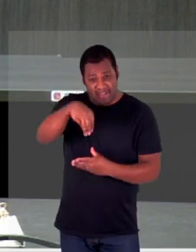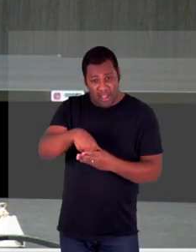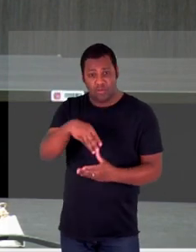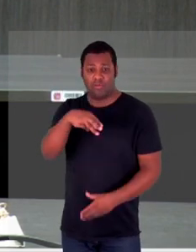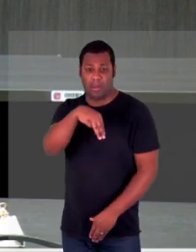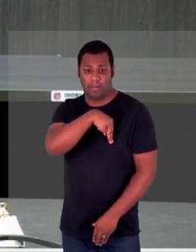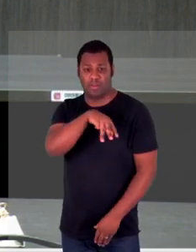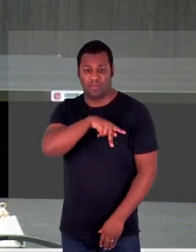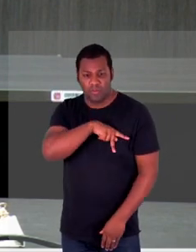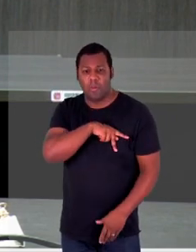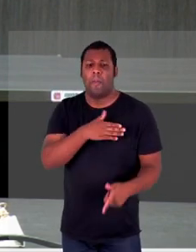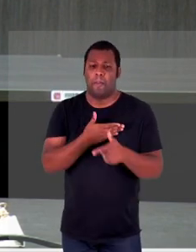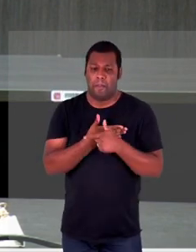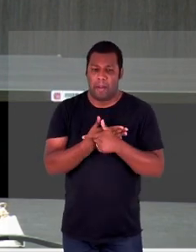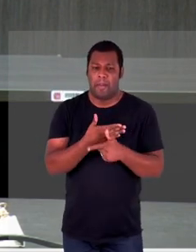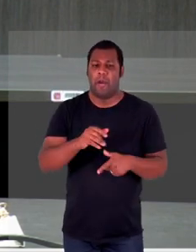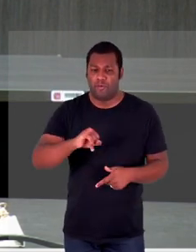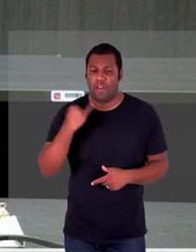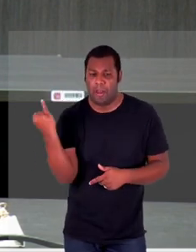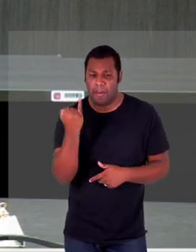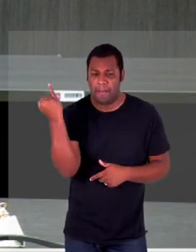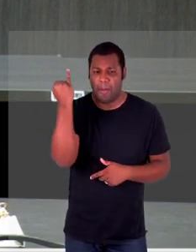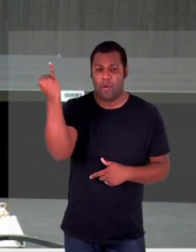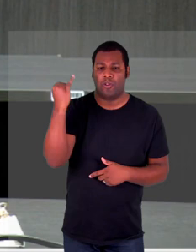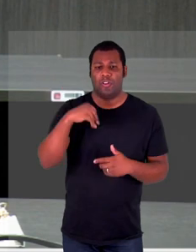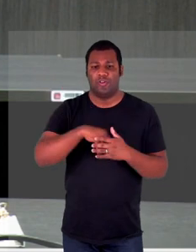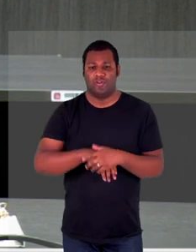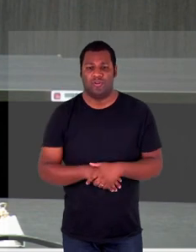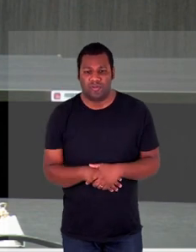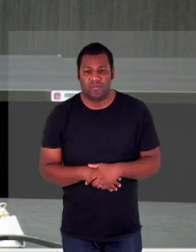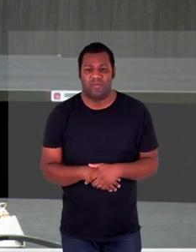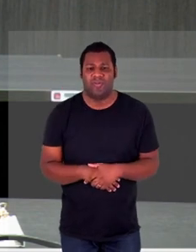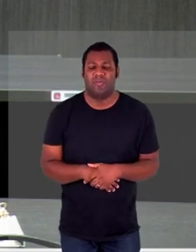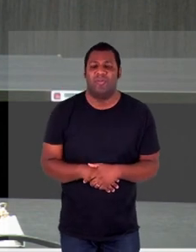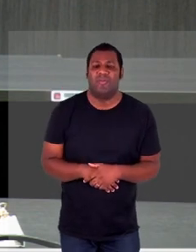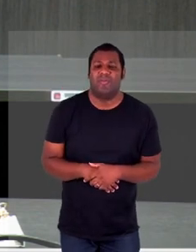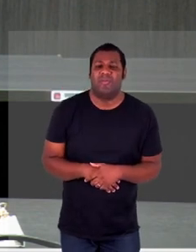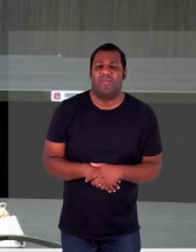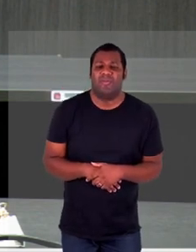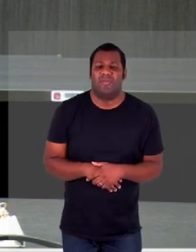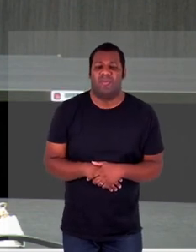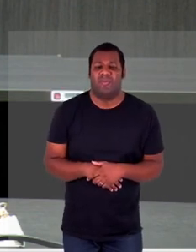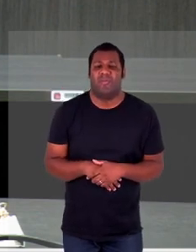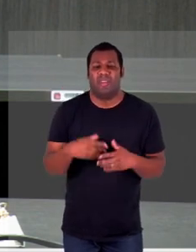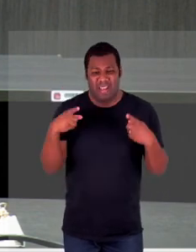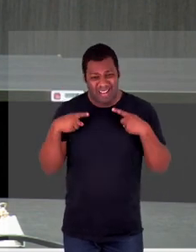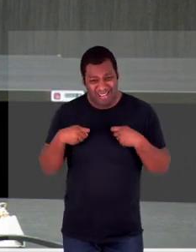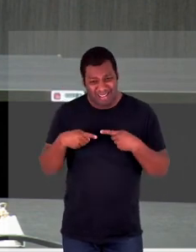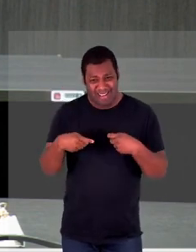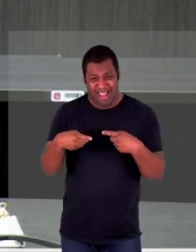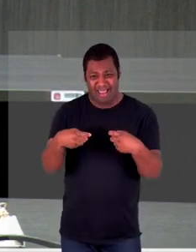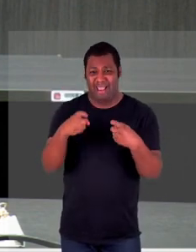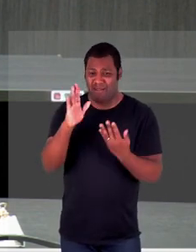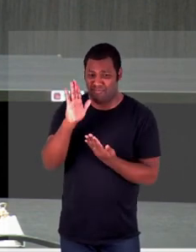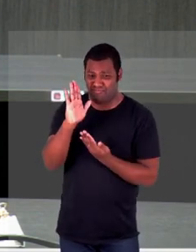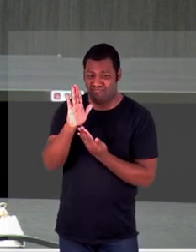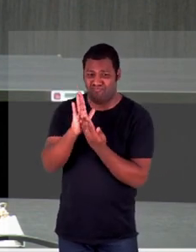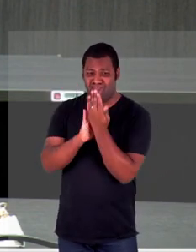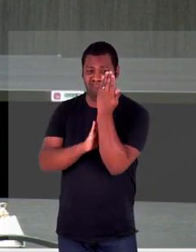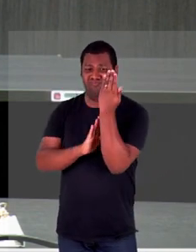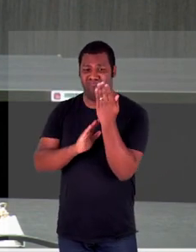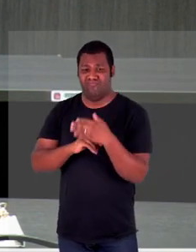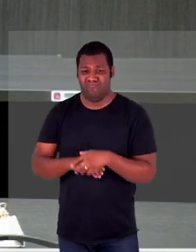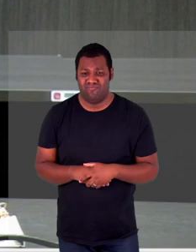podem ter um papel relevantíssimo nesse momento. Nessa infeliz escalada das guerras, nós vamos